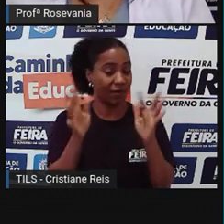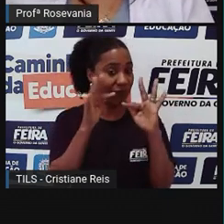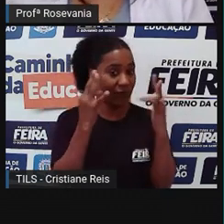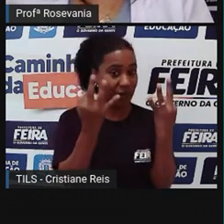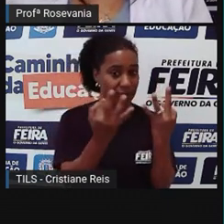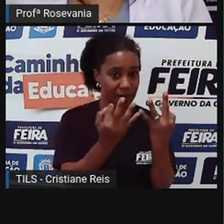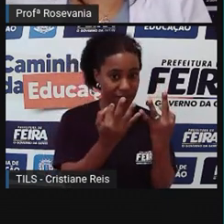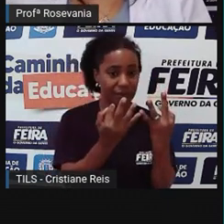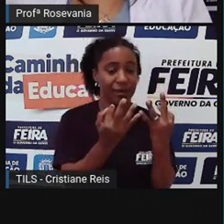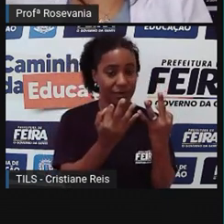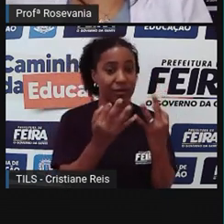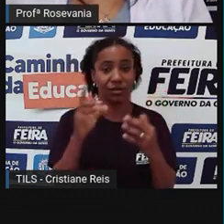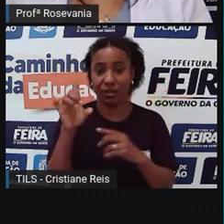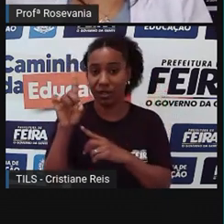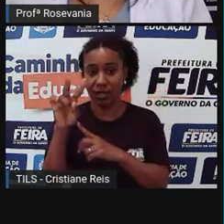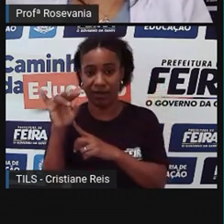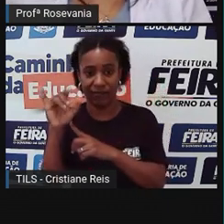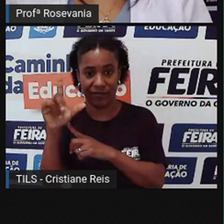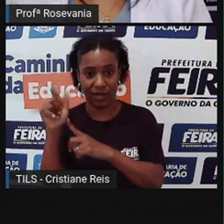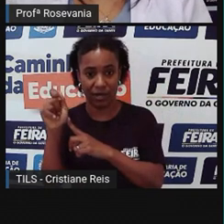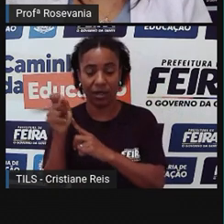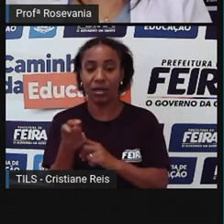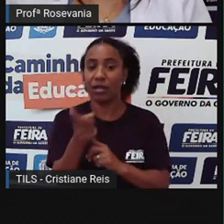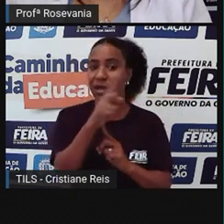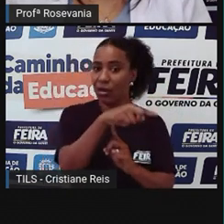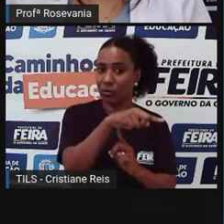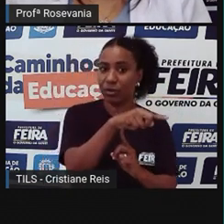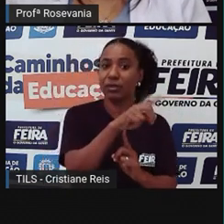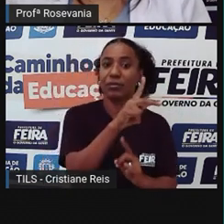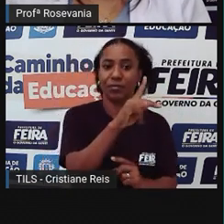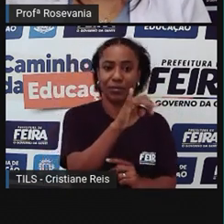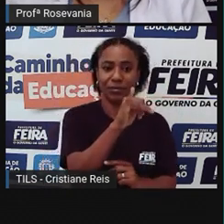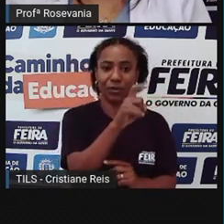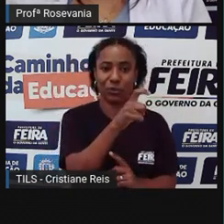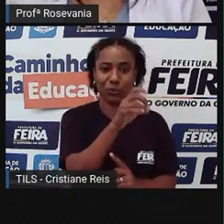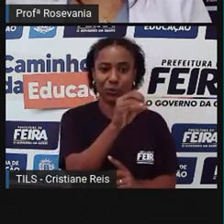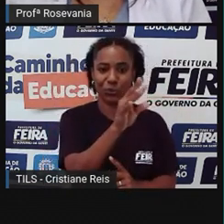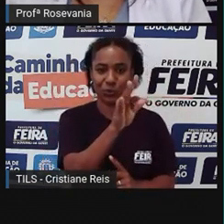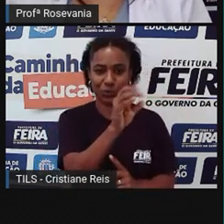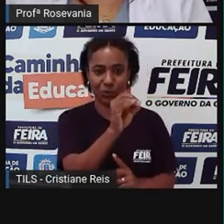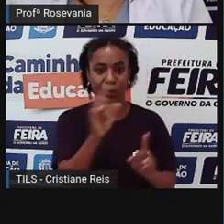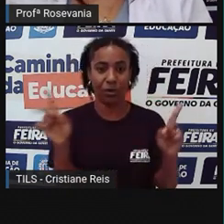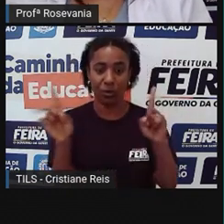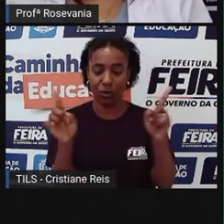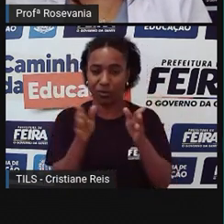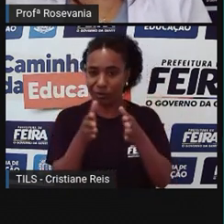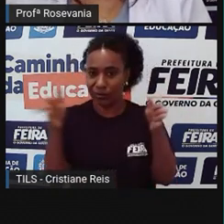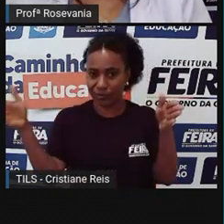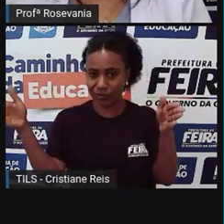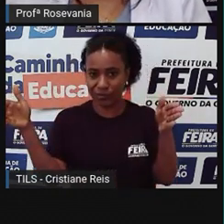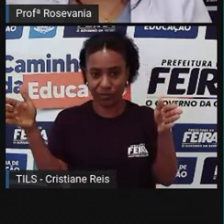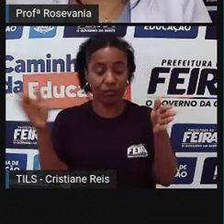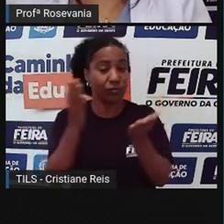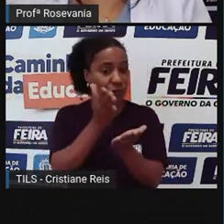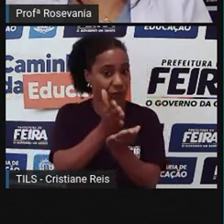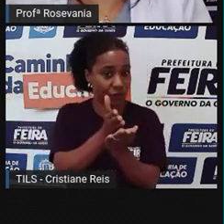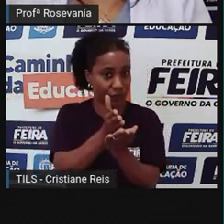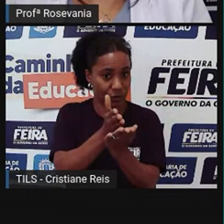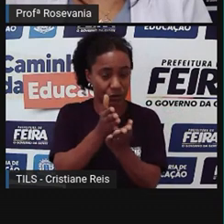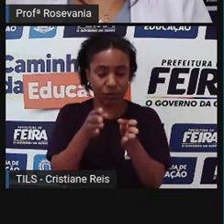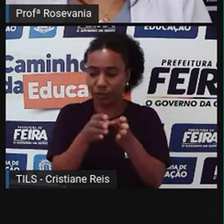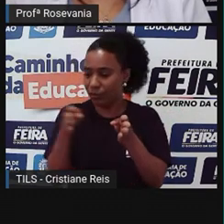a família, né, d'Ávila, e ficou aqui esse pedacinho no meio, e essa outra parte aqui da margem direita do rio São Francisco.